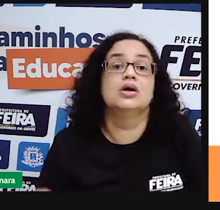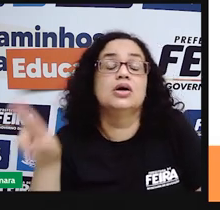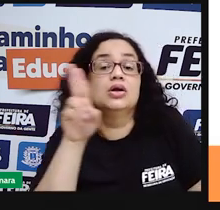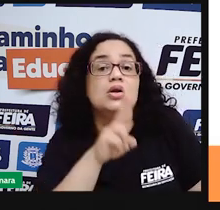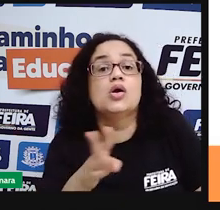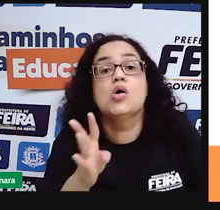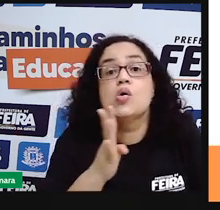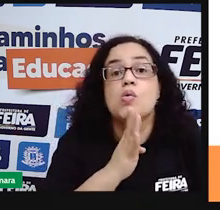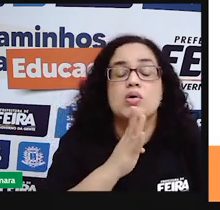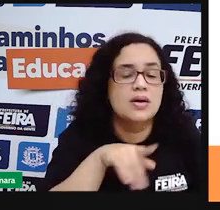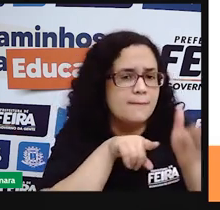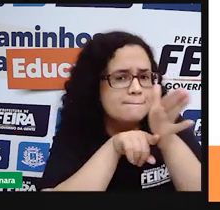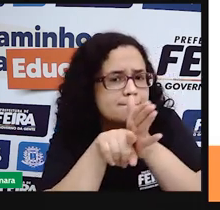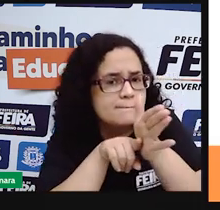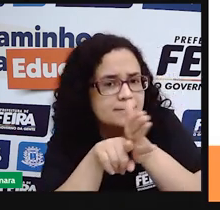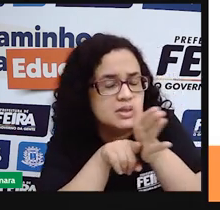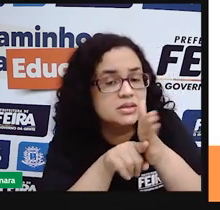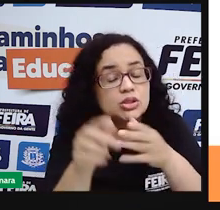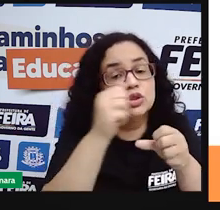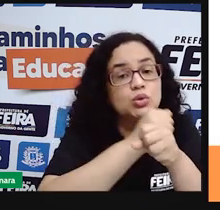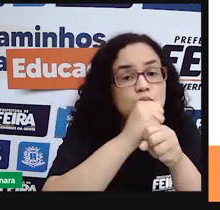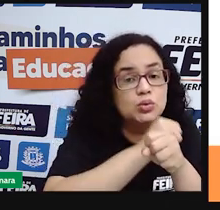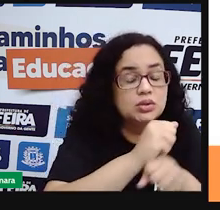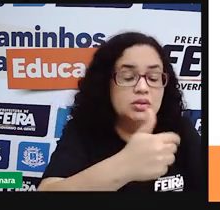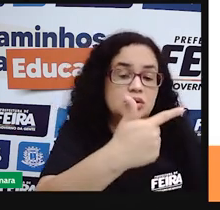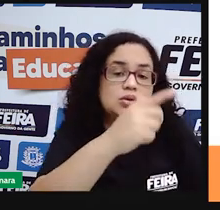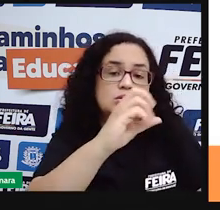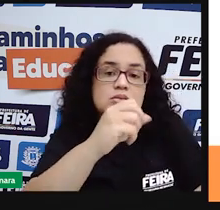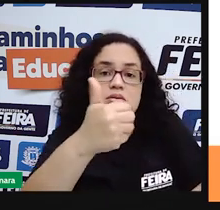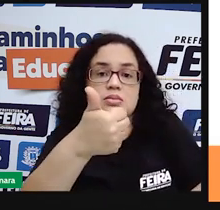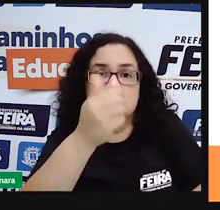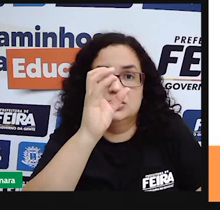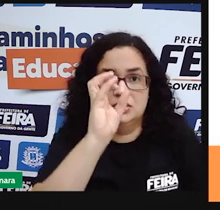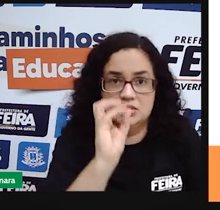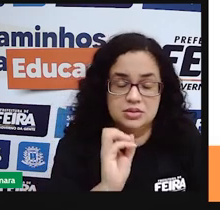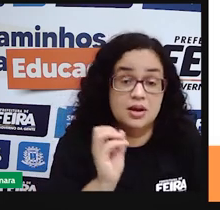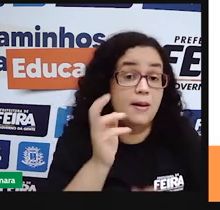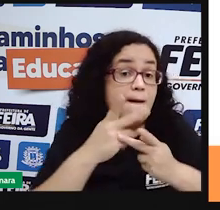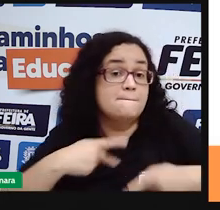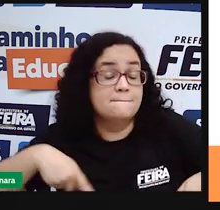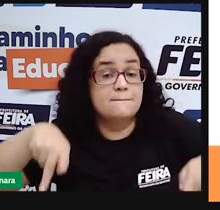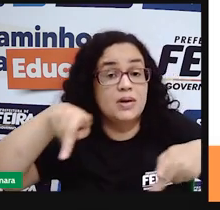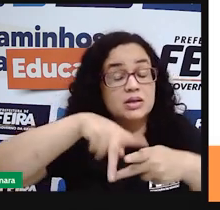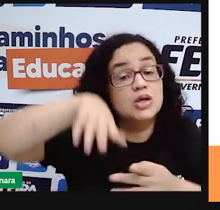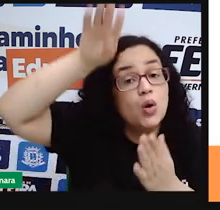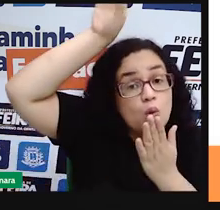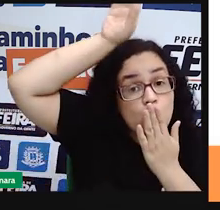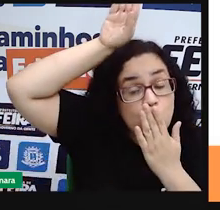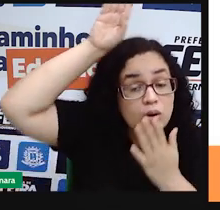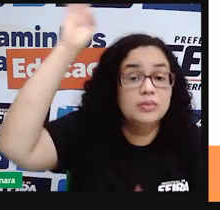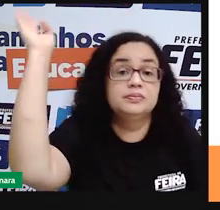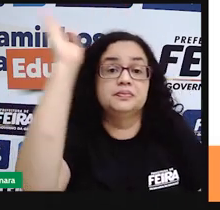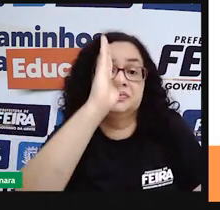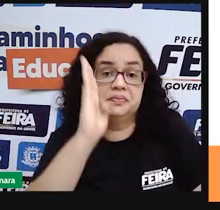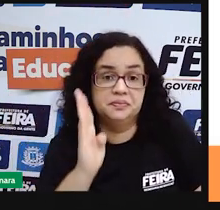realizado em 2010, revelou que a população indígena do Brasil é constituída de